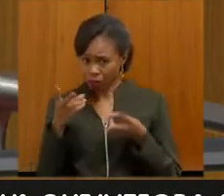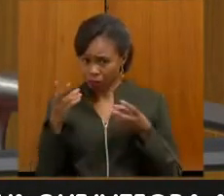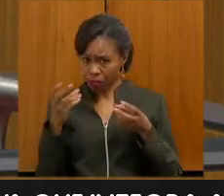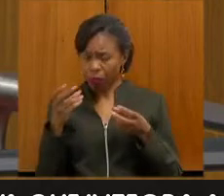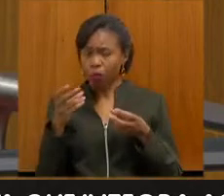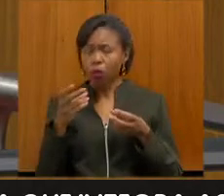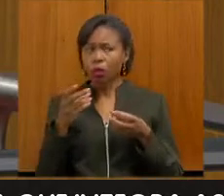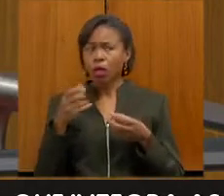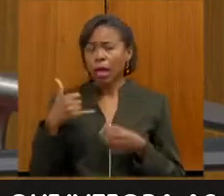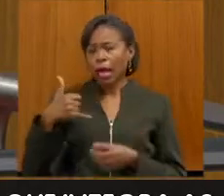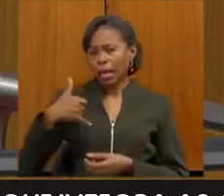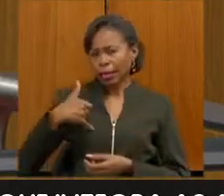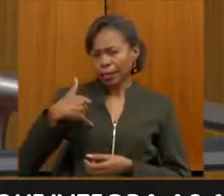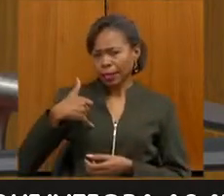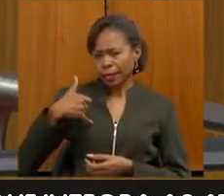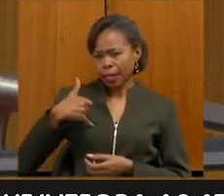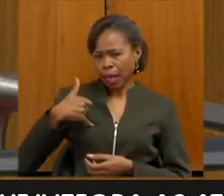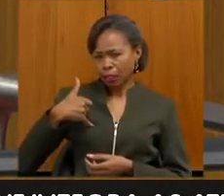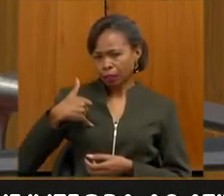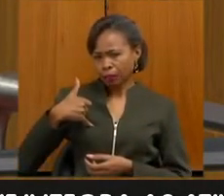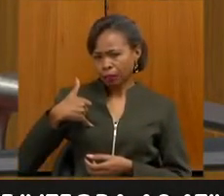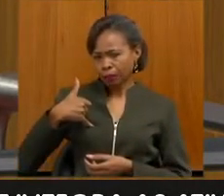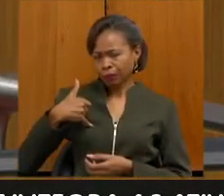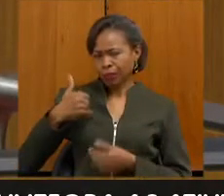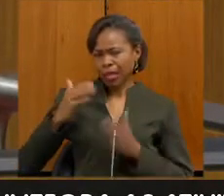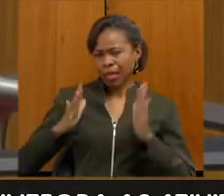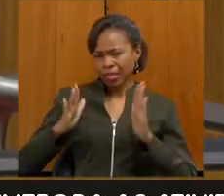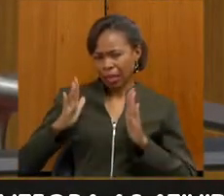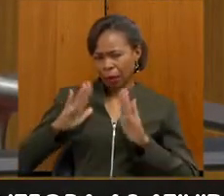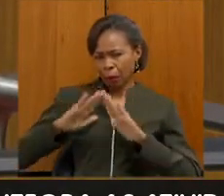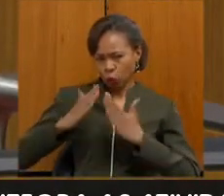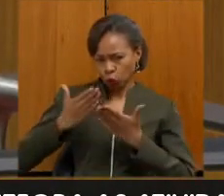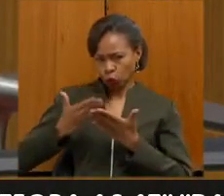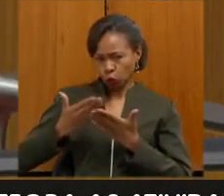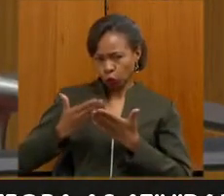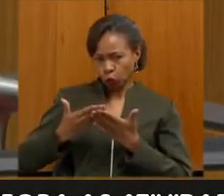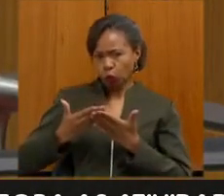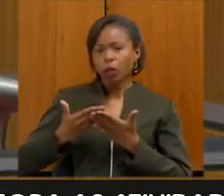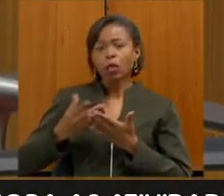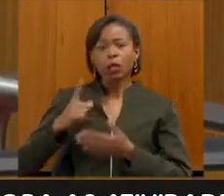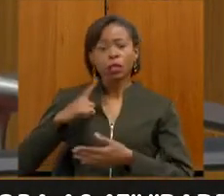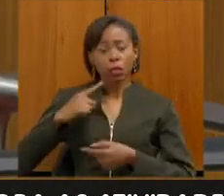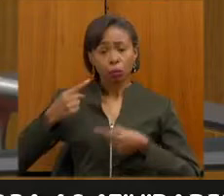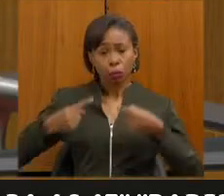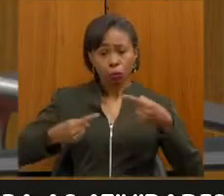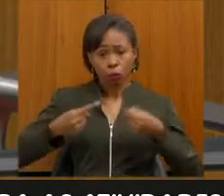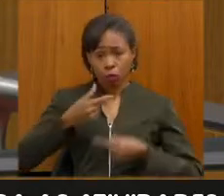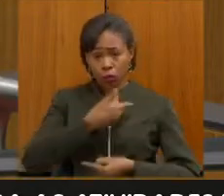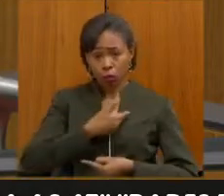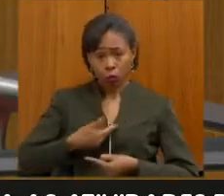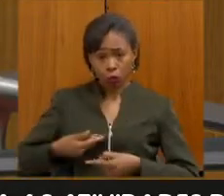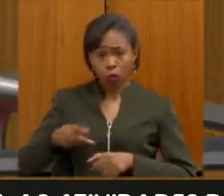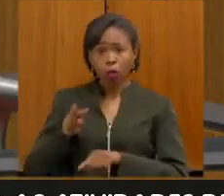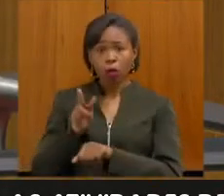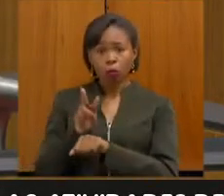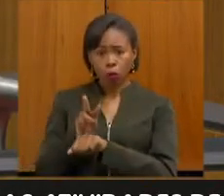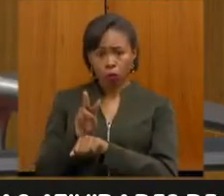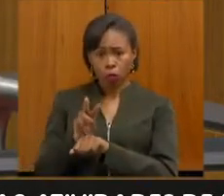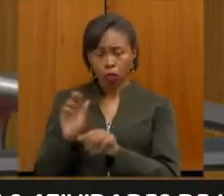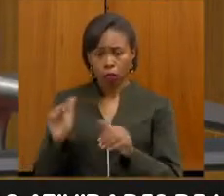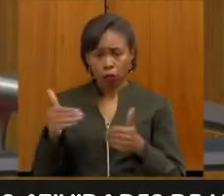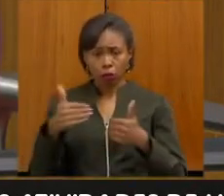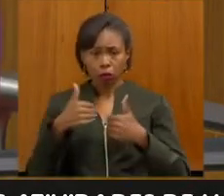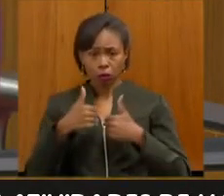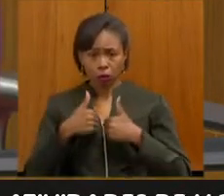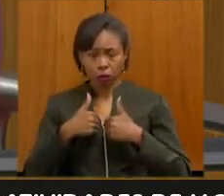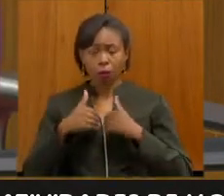existem políticas públicas voltadas à proteção deste público, mas que após os